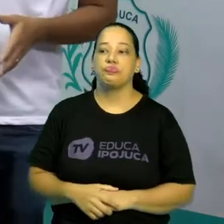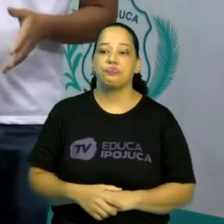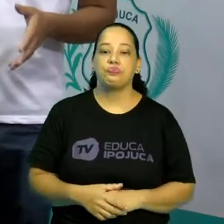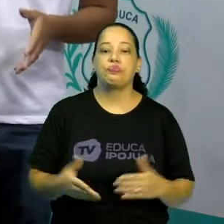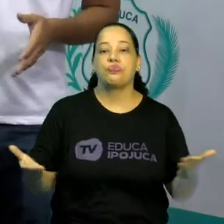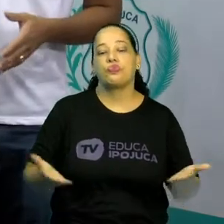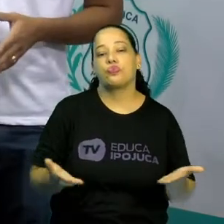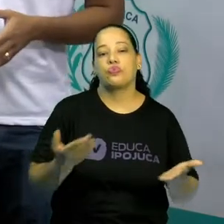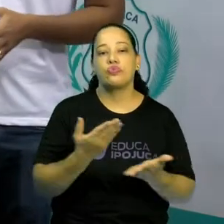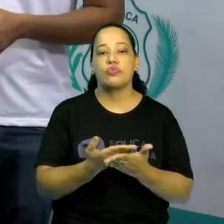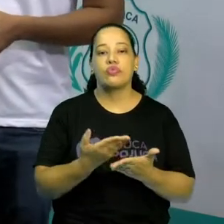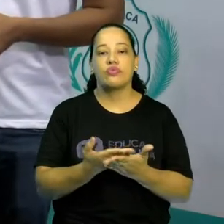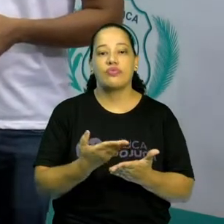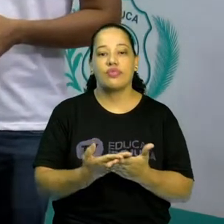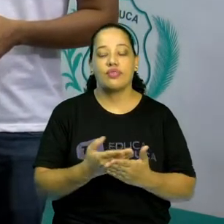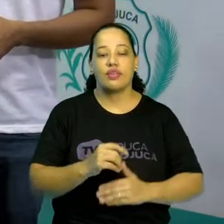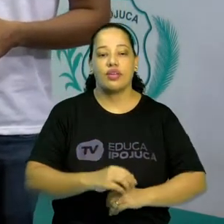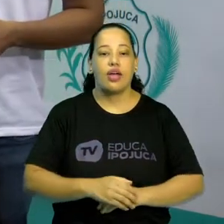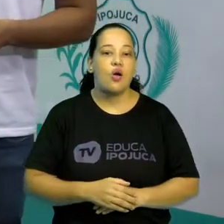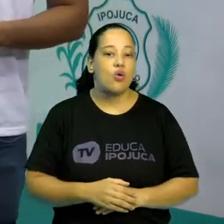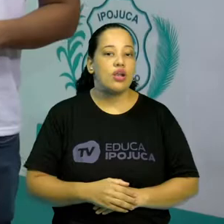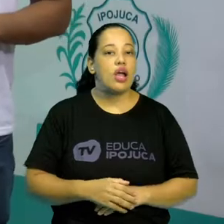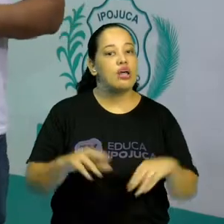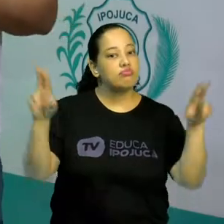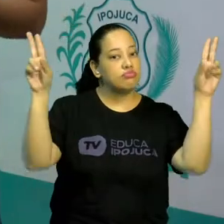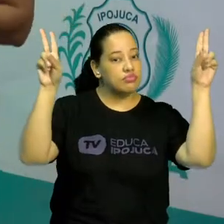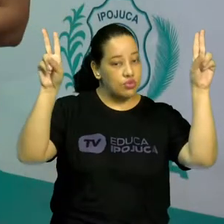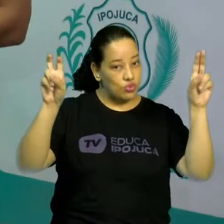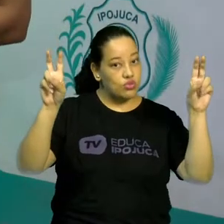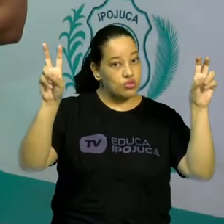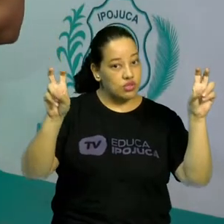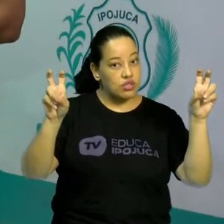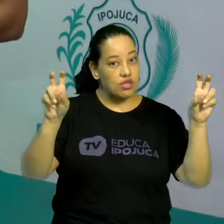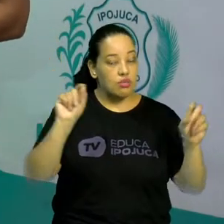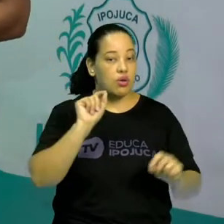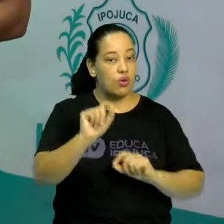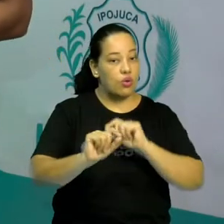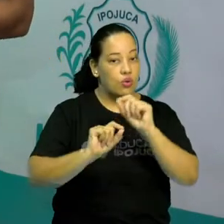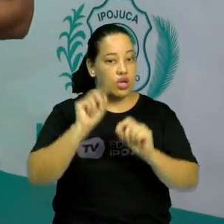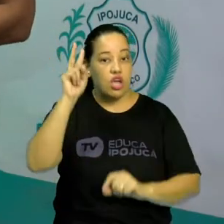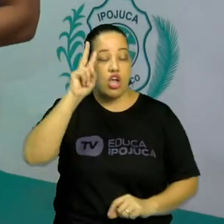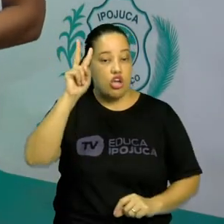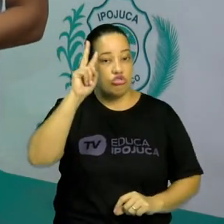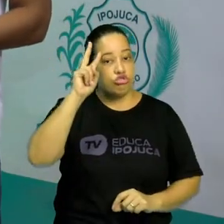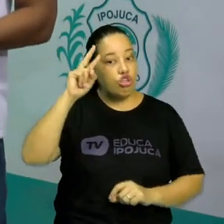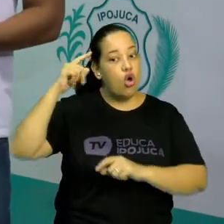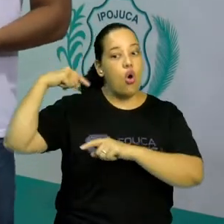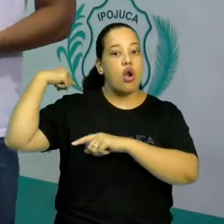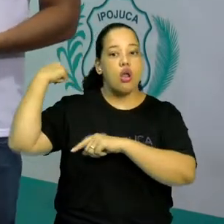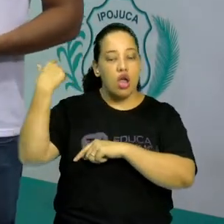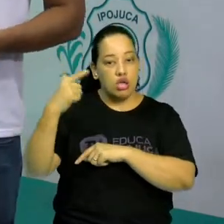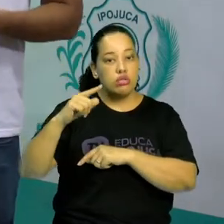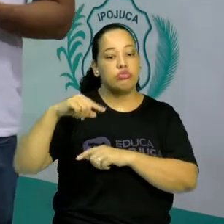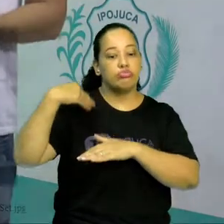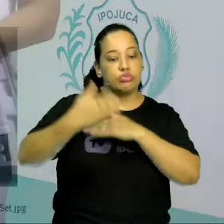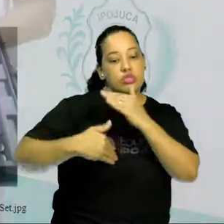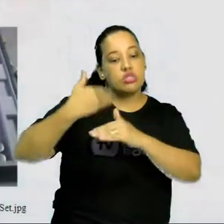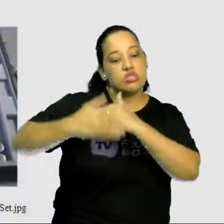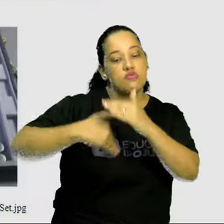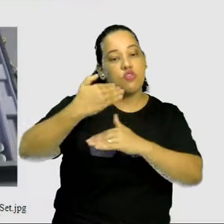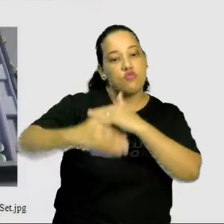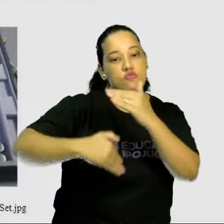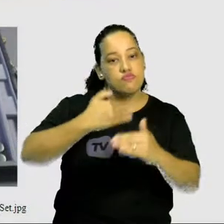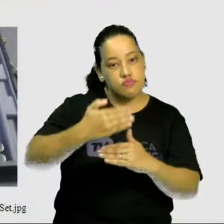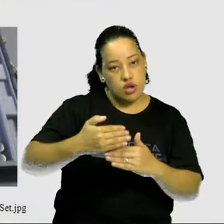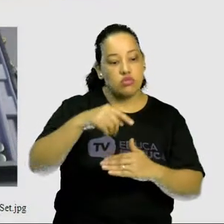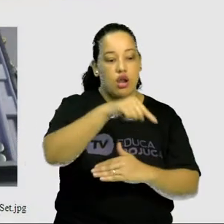na nossa aula de hoje a gente vai falar sobre a história e evolução do jogo de salão. E esse é o nosso objetivo, né? Conhecer a